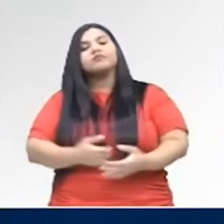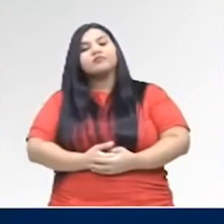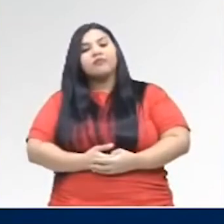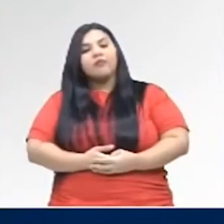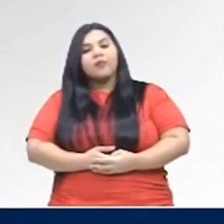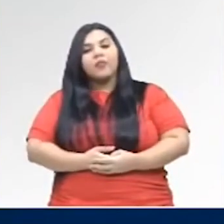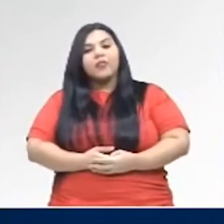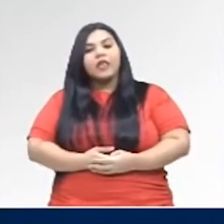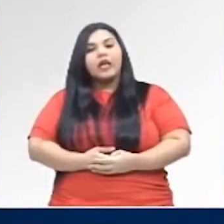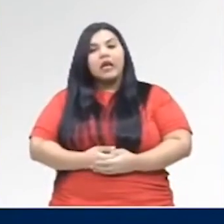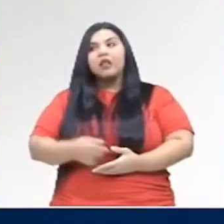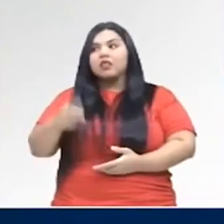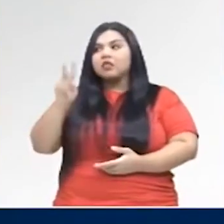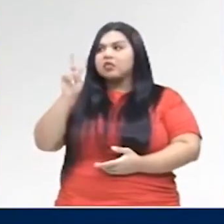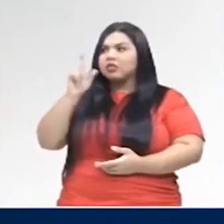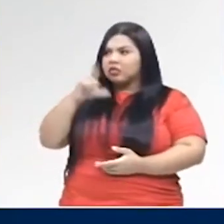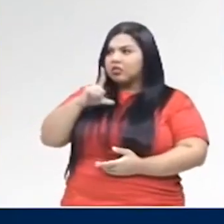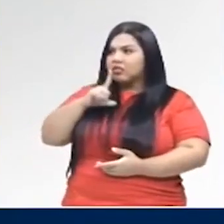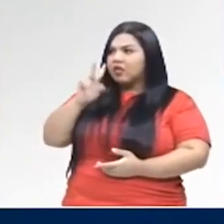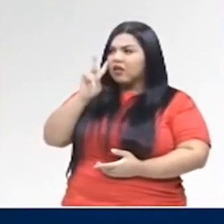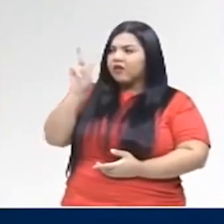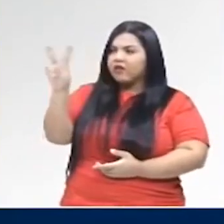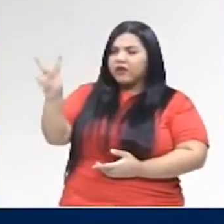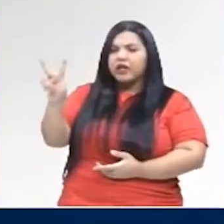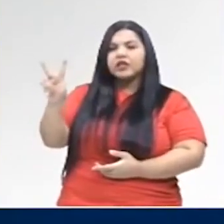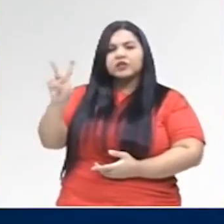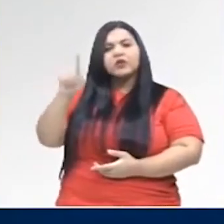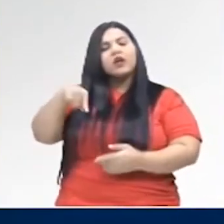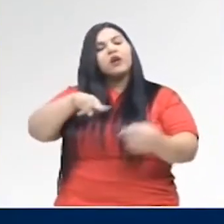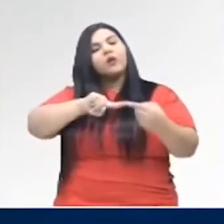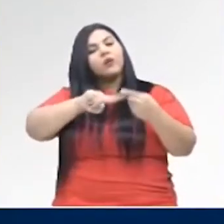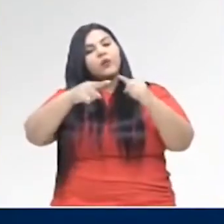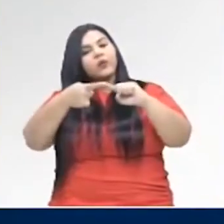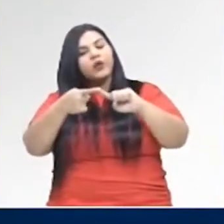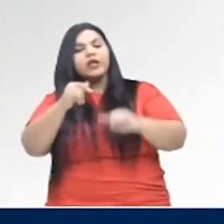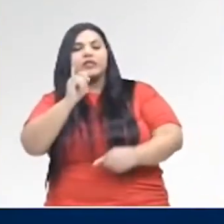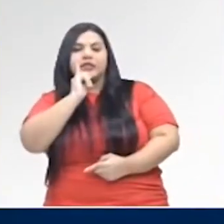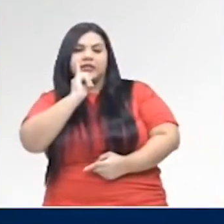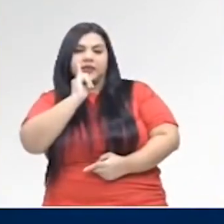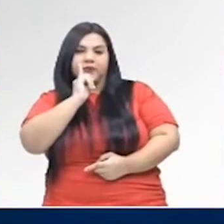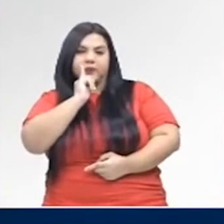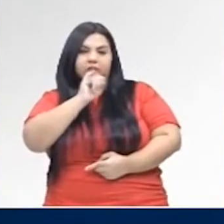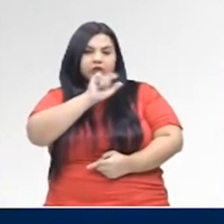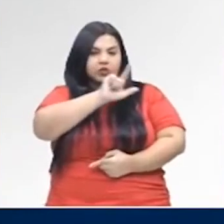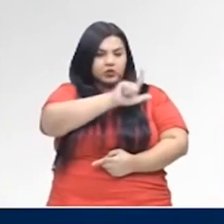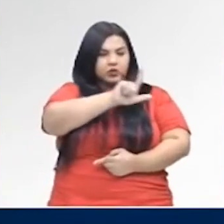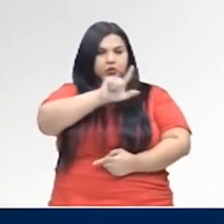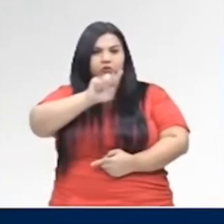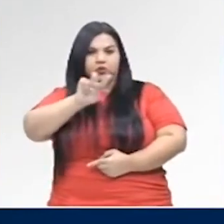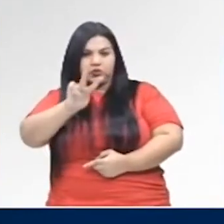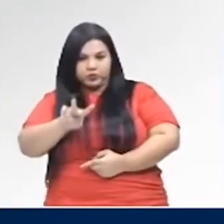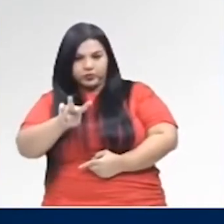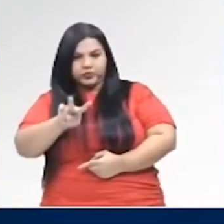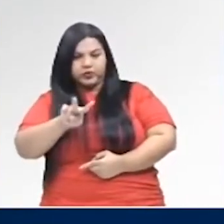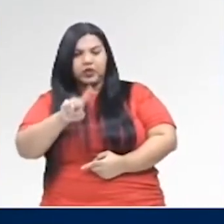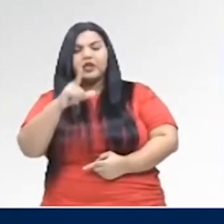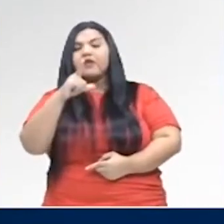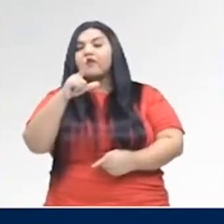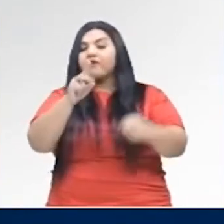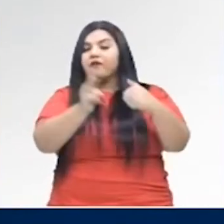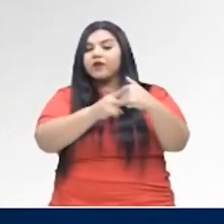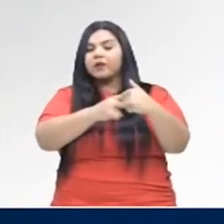visto é exemplo de uma locução verbal, é o que eu chamo de uma locução verbal. Tenho o verbo ter,